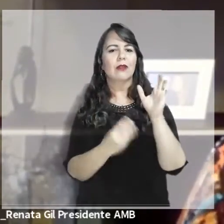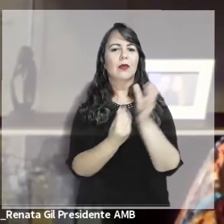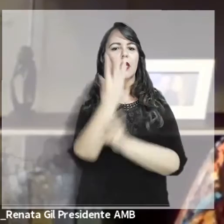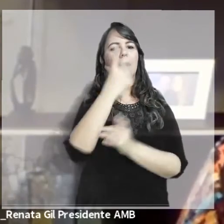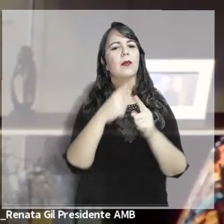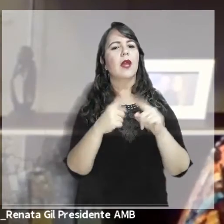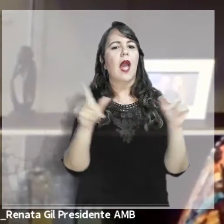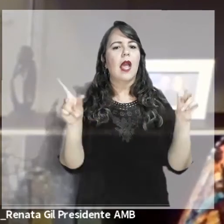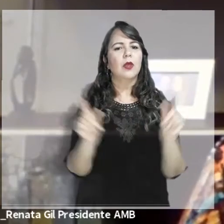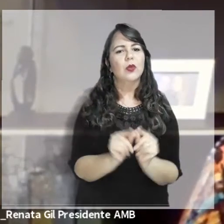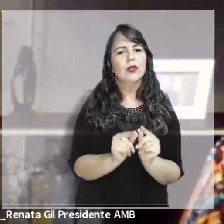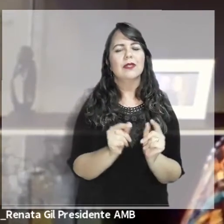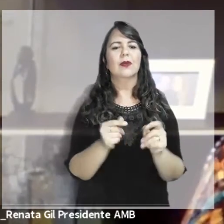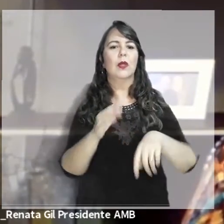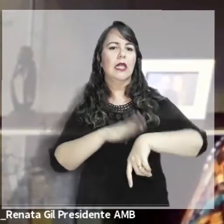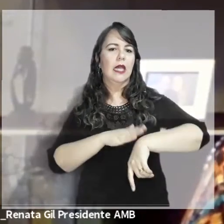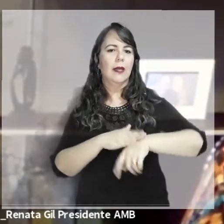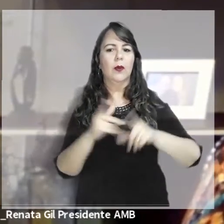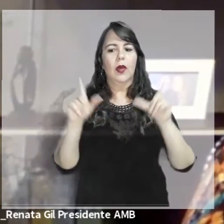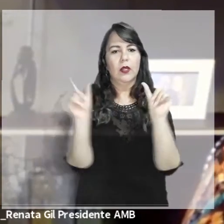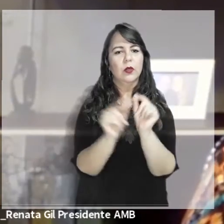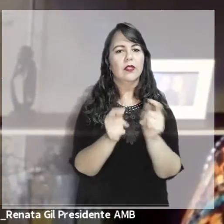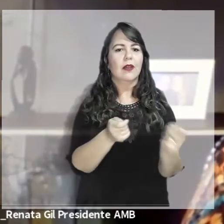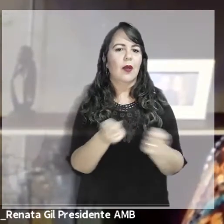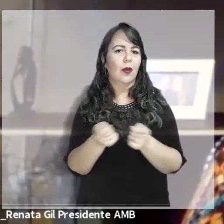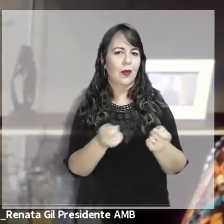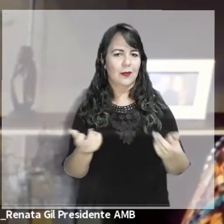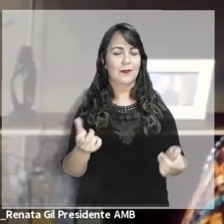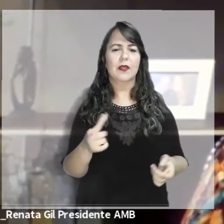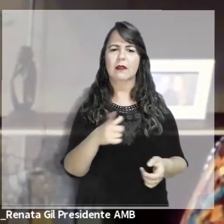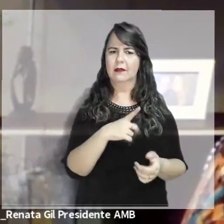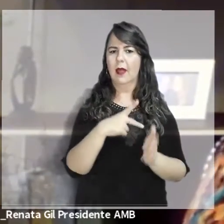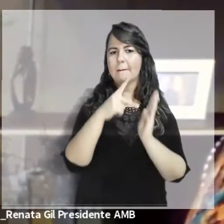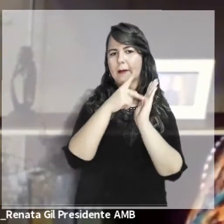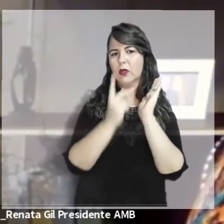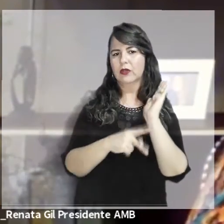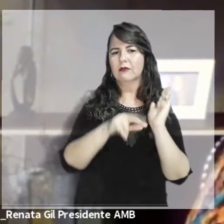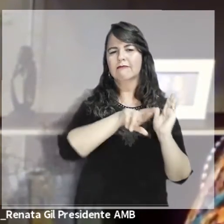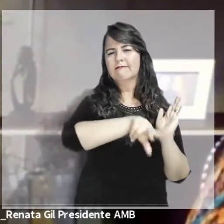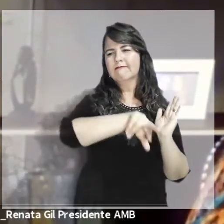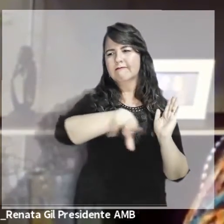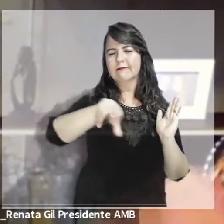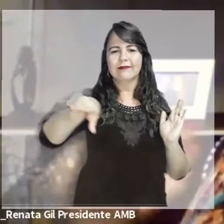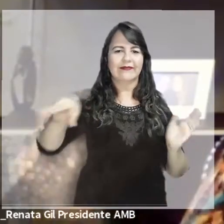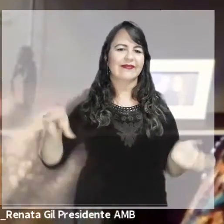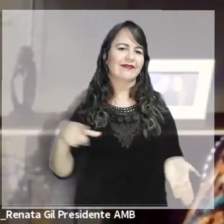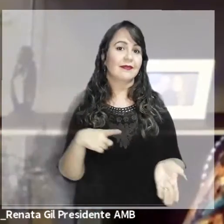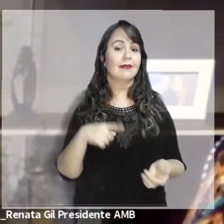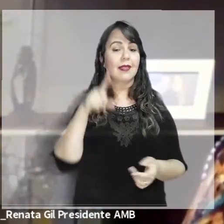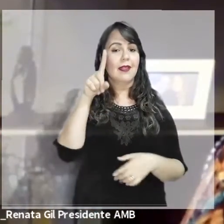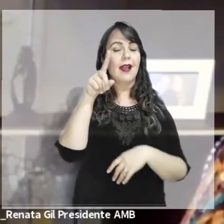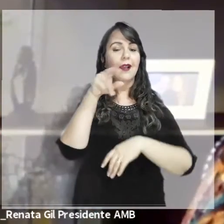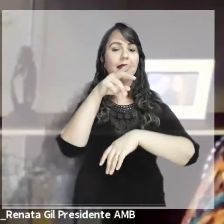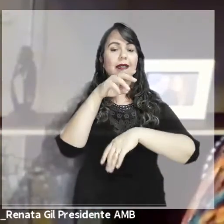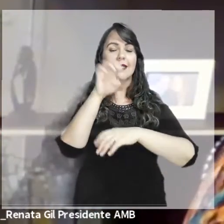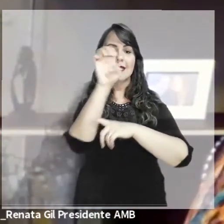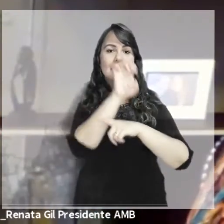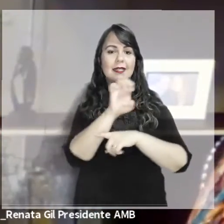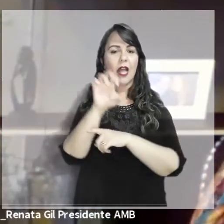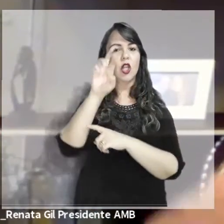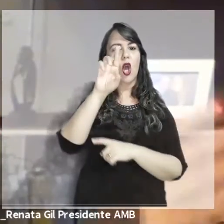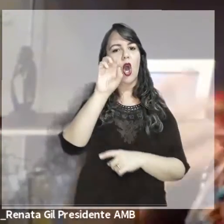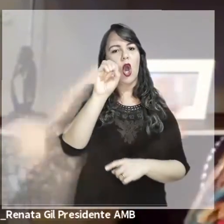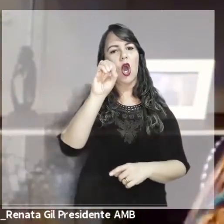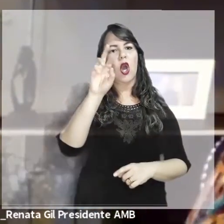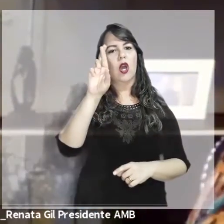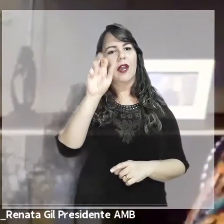reduzir o tempo de processo e tornam efetivas as decisões judiciais, como o projeto do Fabrício, como o projeto que nós temos em